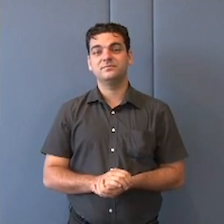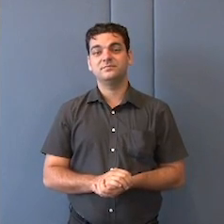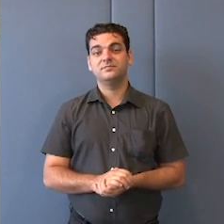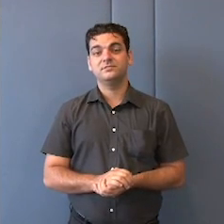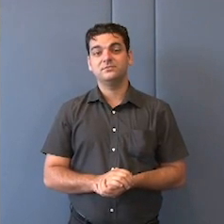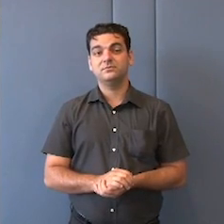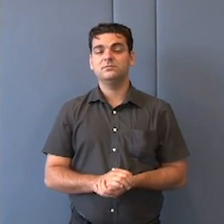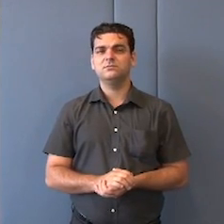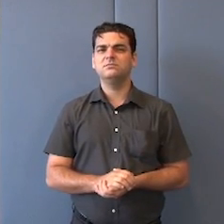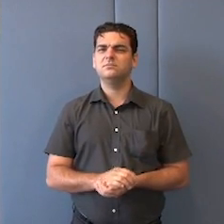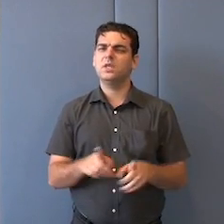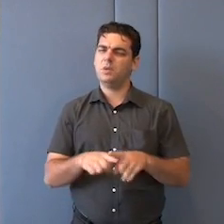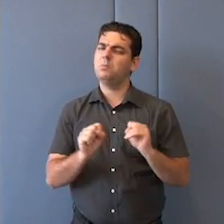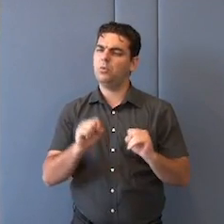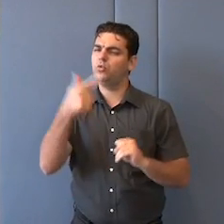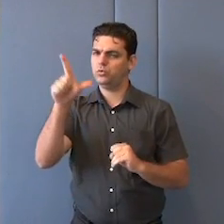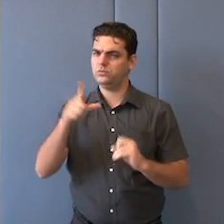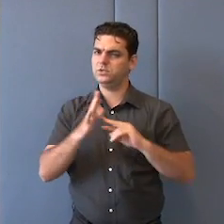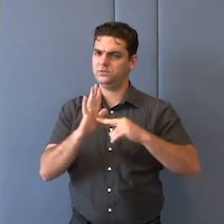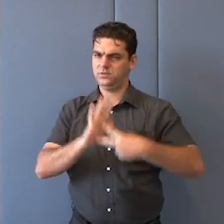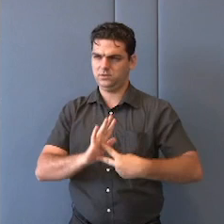significar também, e cada vez mais,